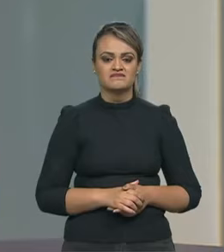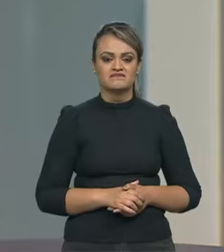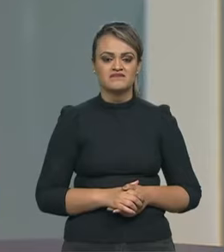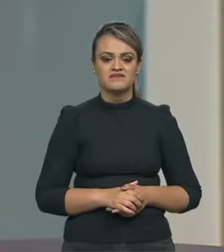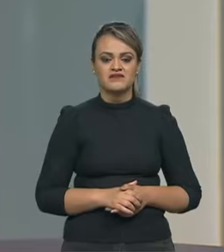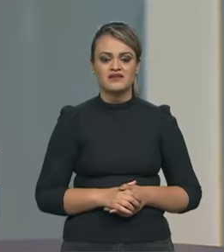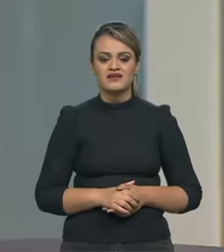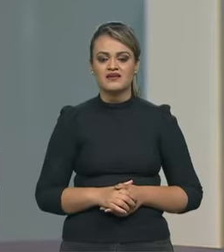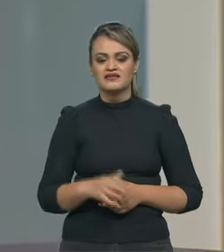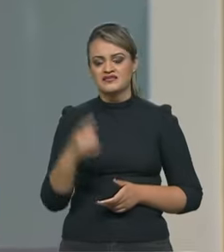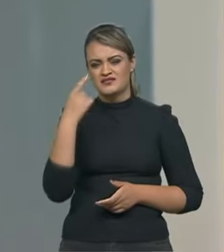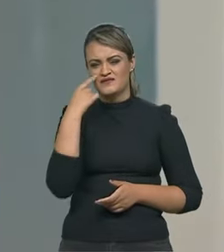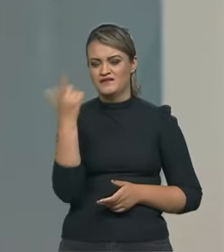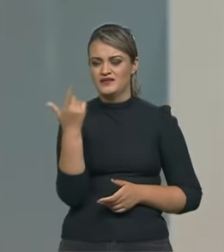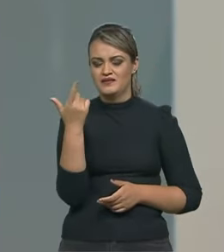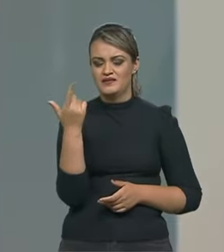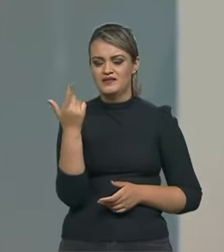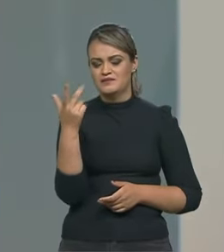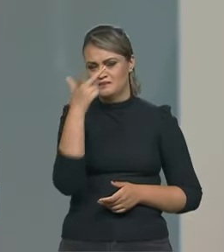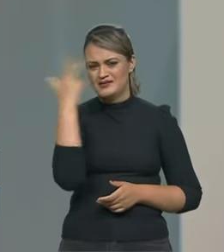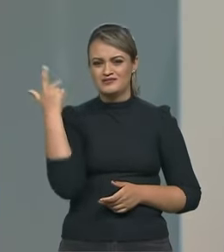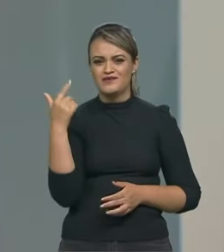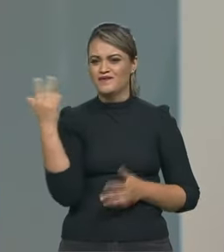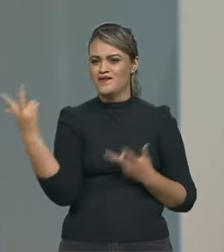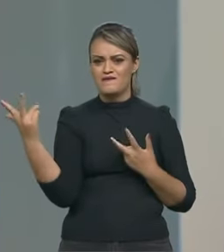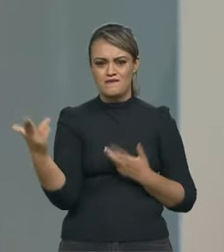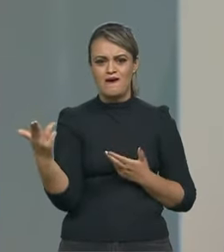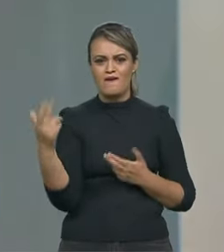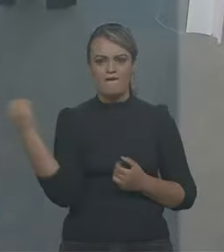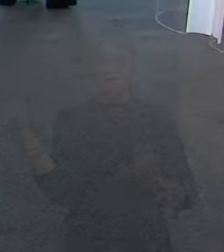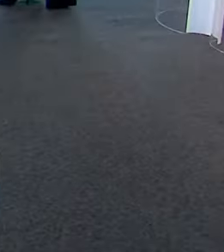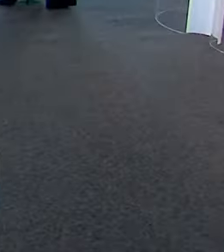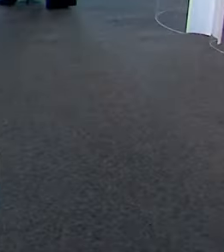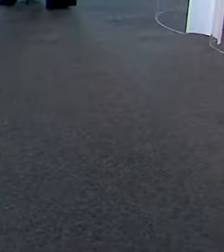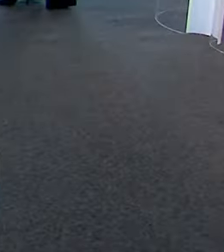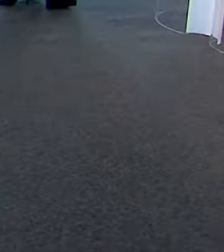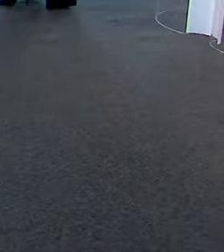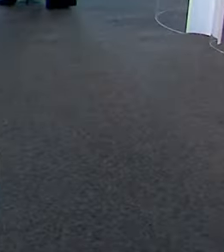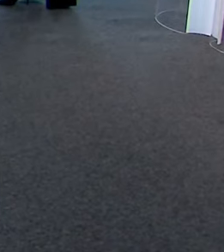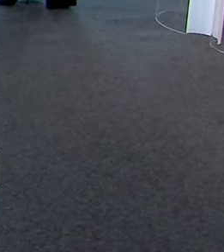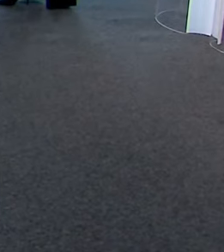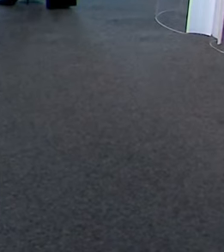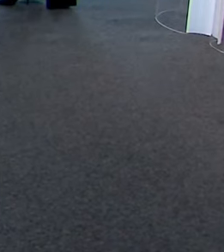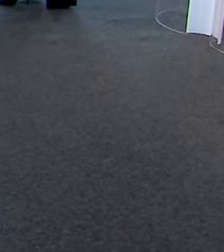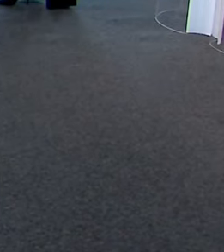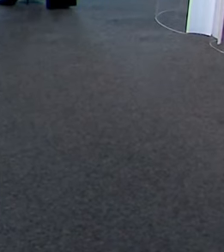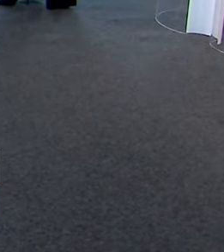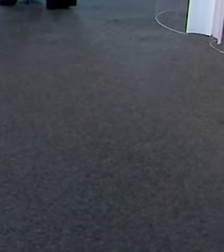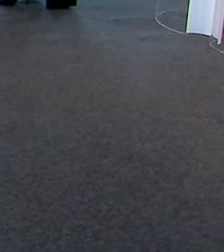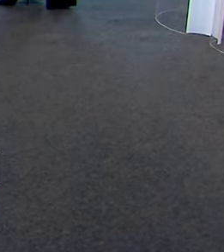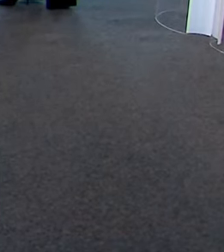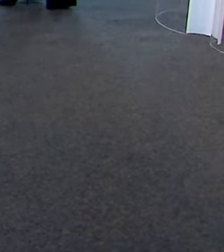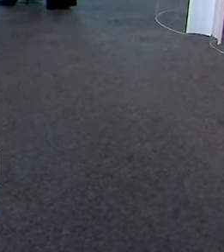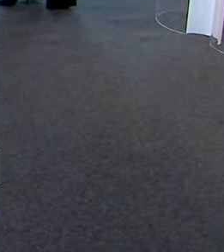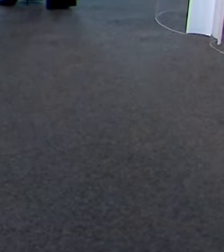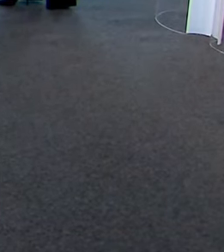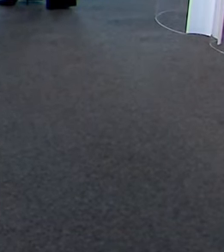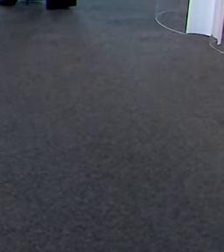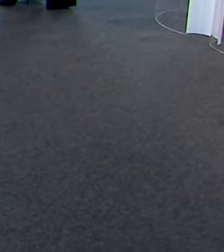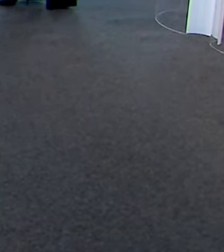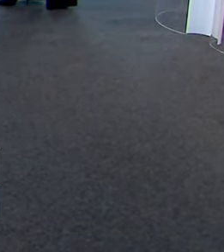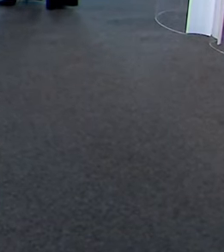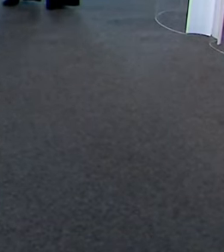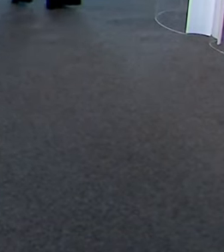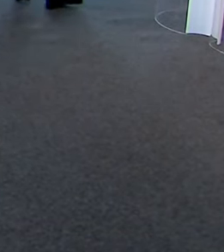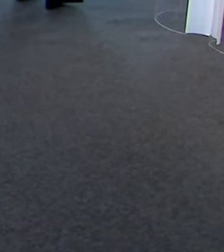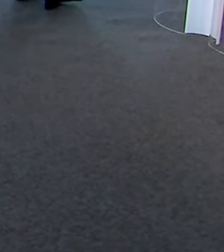ninguém quer ver um companheiro de corrida ter um fim trágico assim é muito difícil